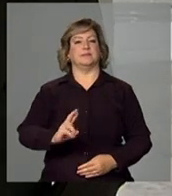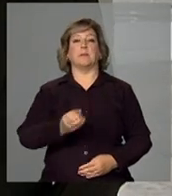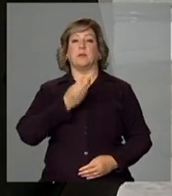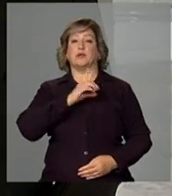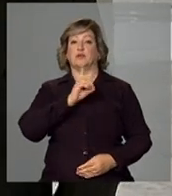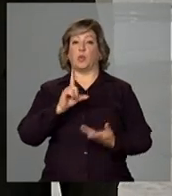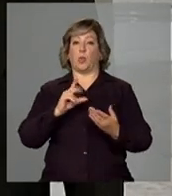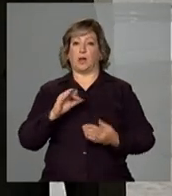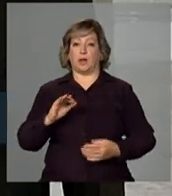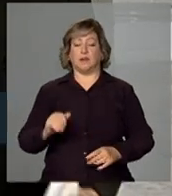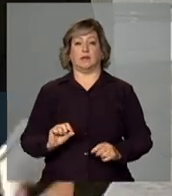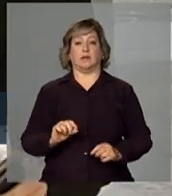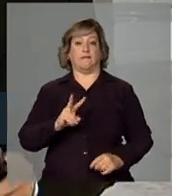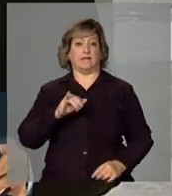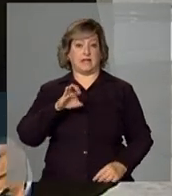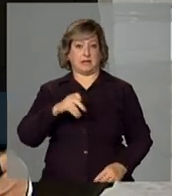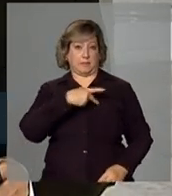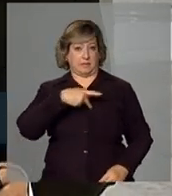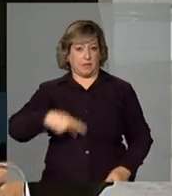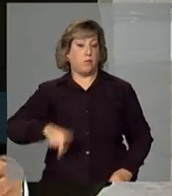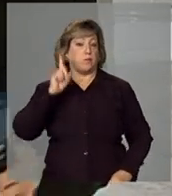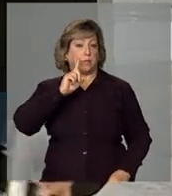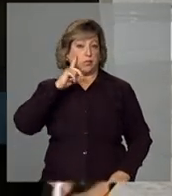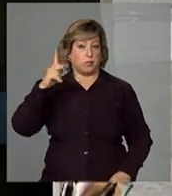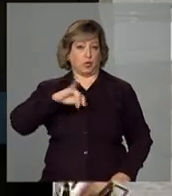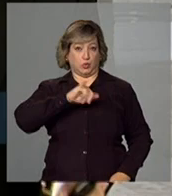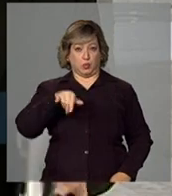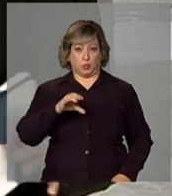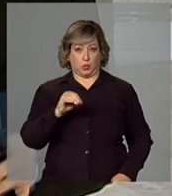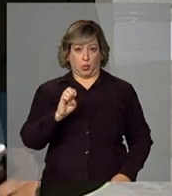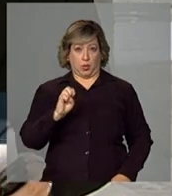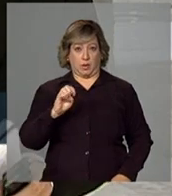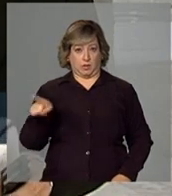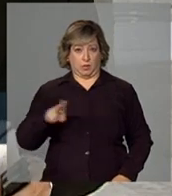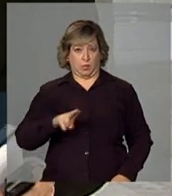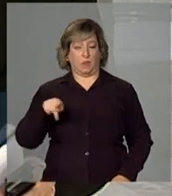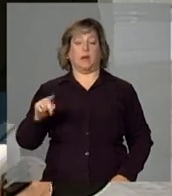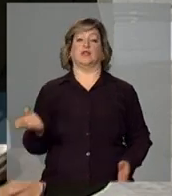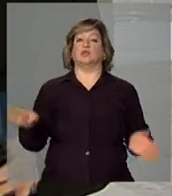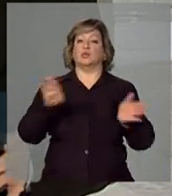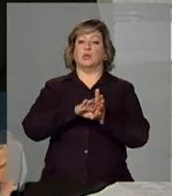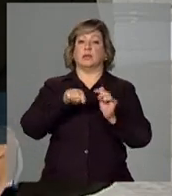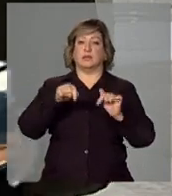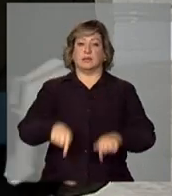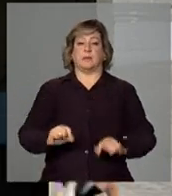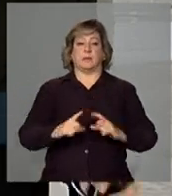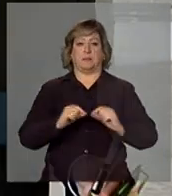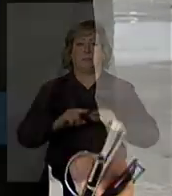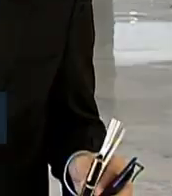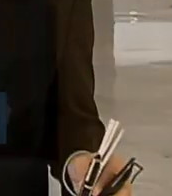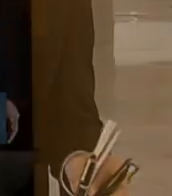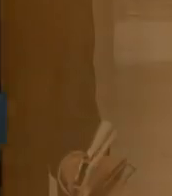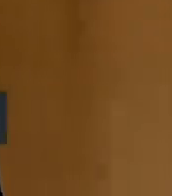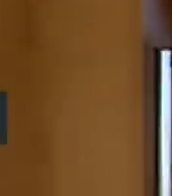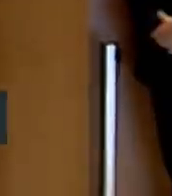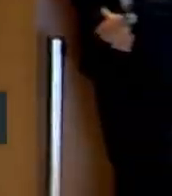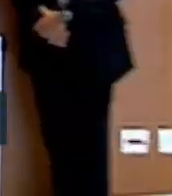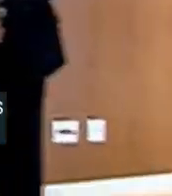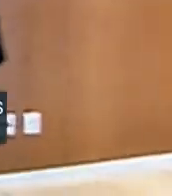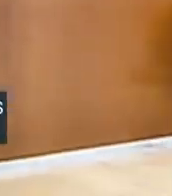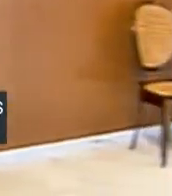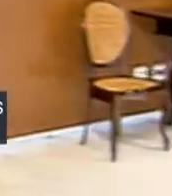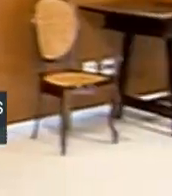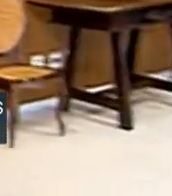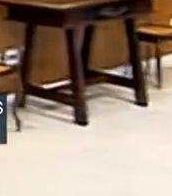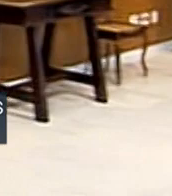Bom dia, Lúcia. O vice-presidente dos Estados Unidos, Joe Biden, chegou aqui ao Palácio do Planalto por volta das 10 horas da manhã e